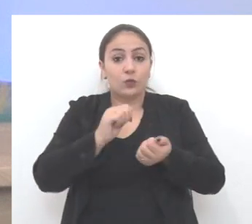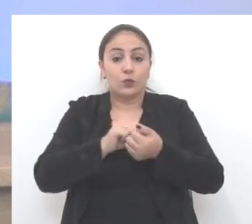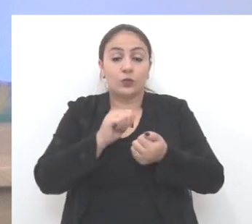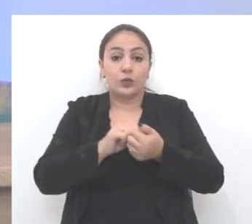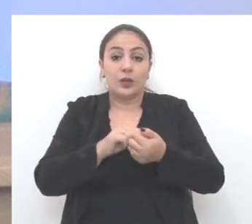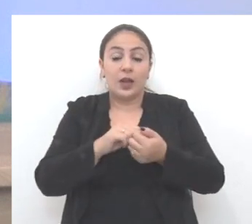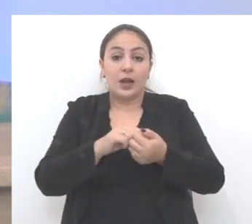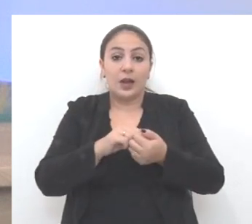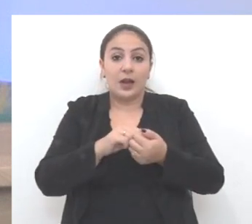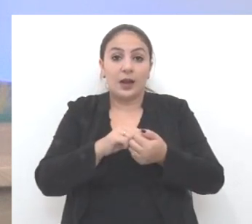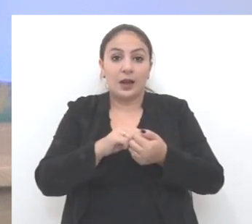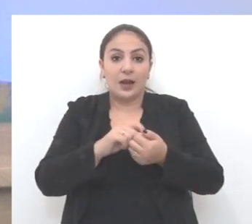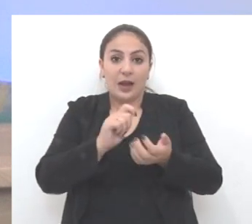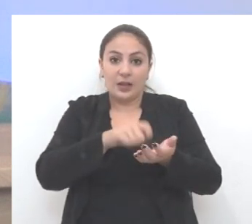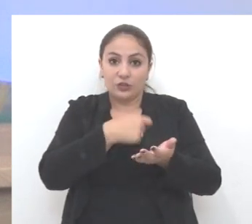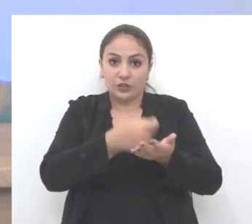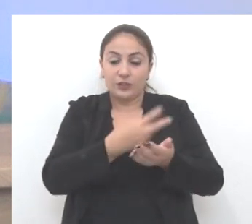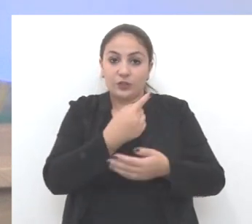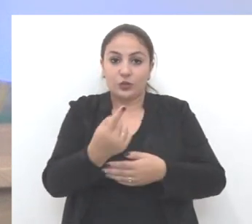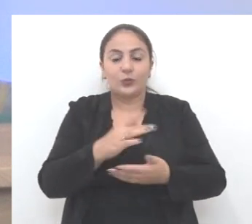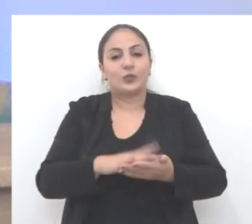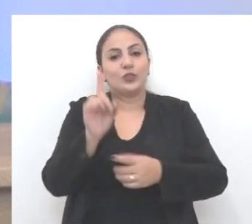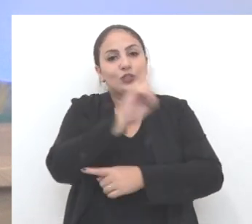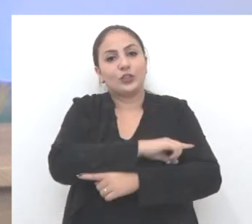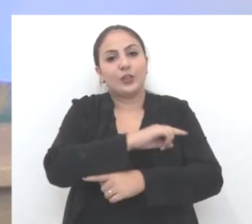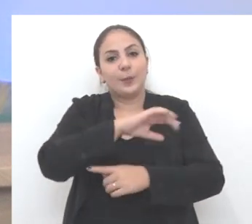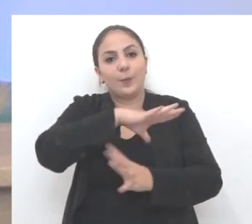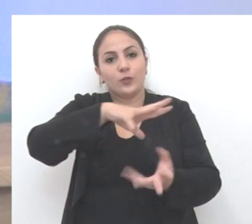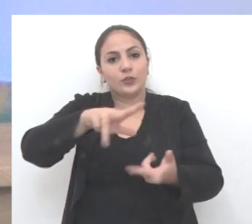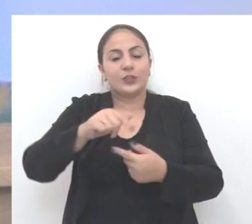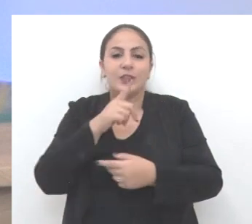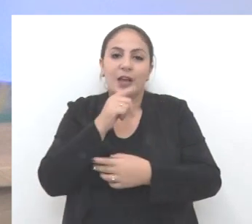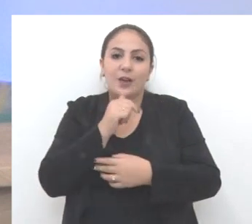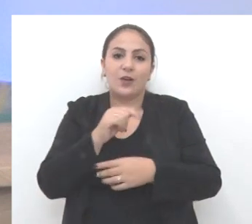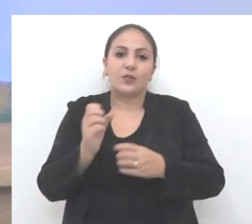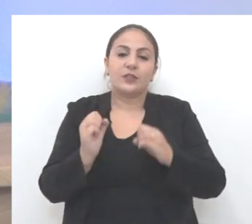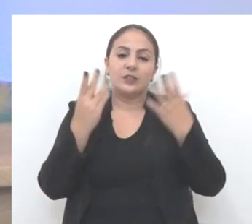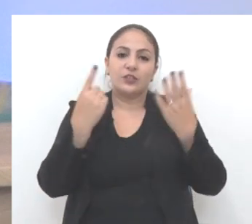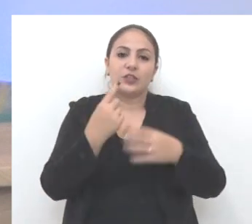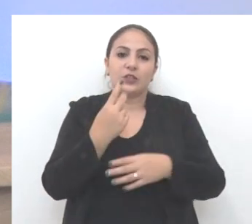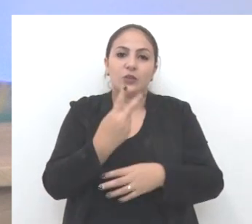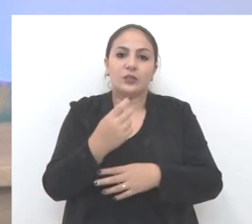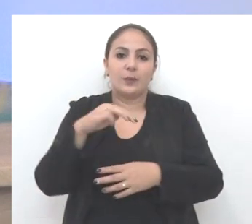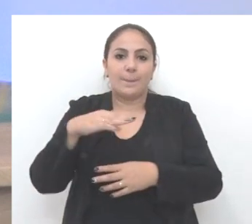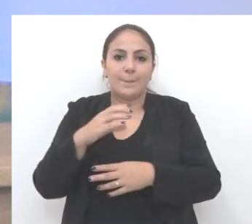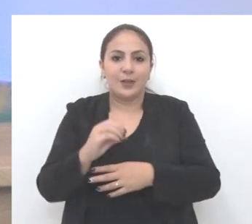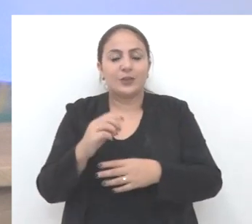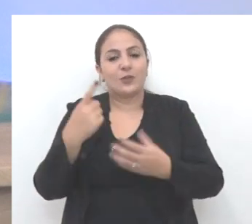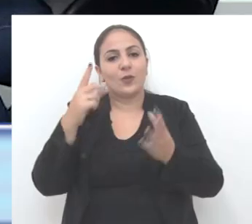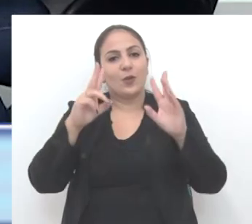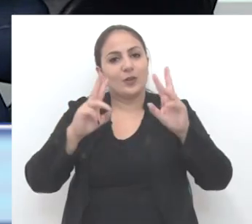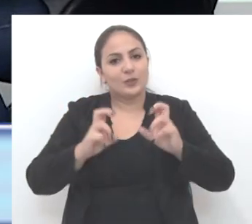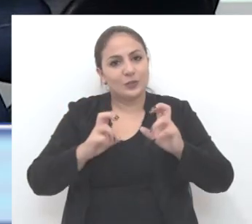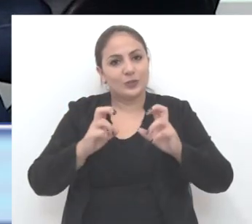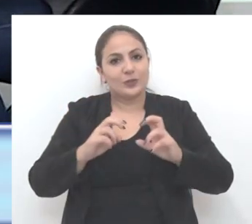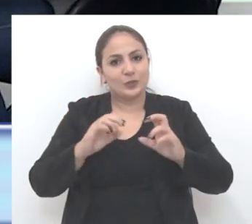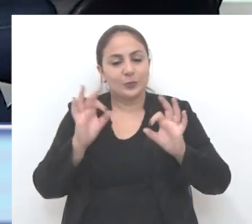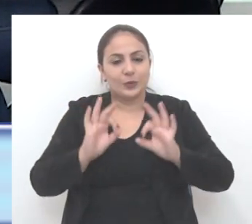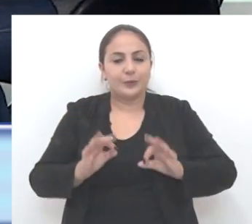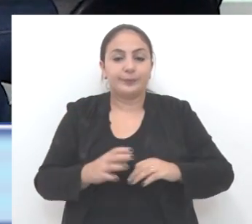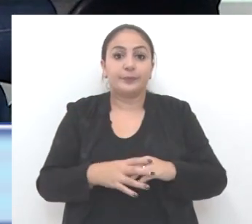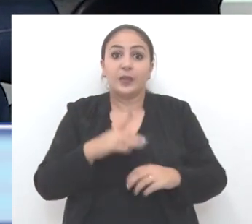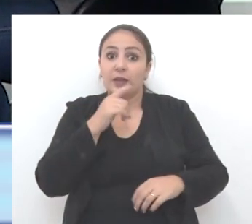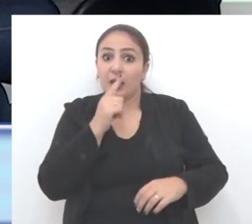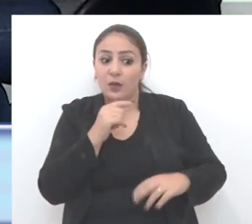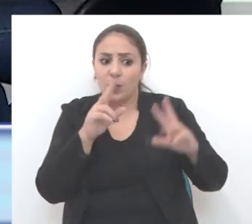O Dia Mundial da Água, comemorado em 22 de março, foi o tema do programa. Acompanhe um trecho. A água é uma questão